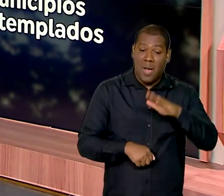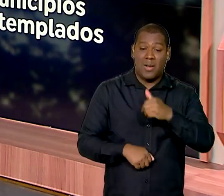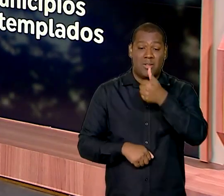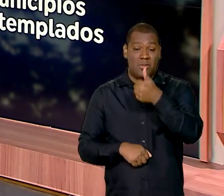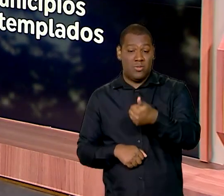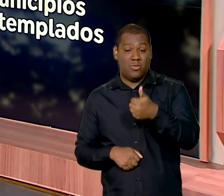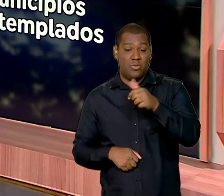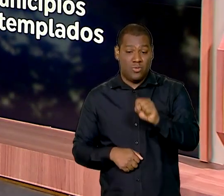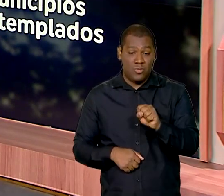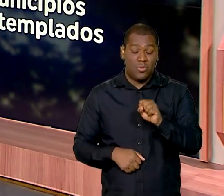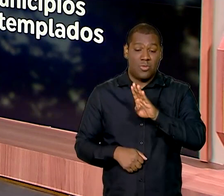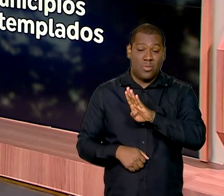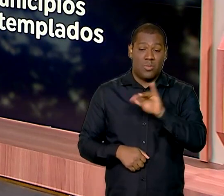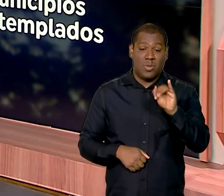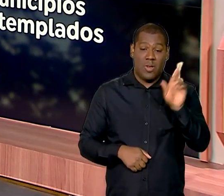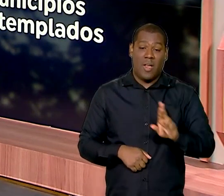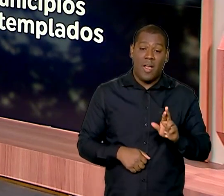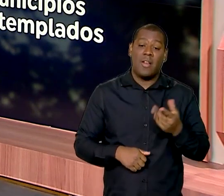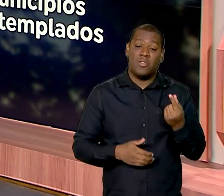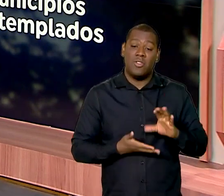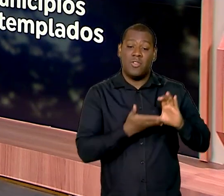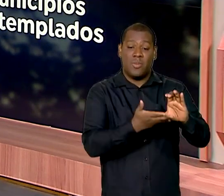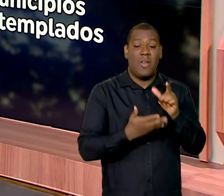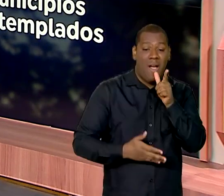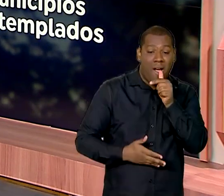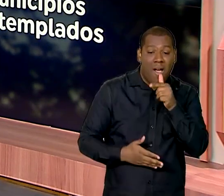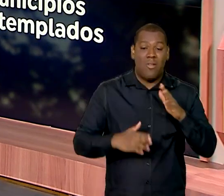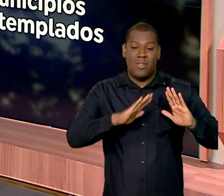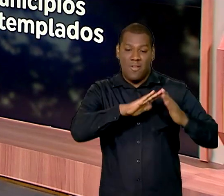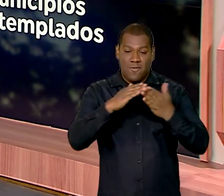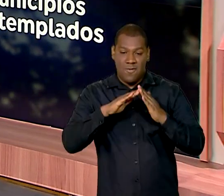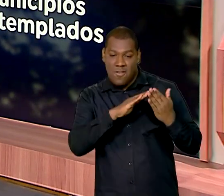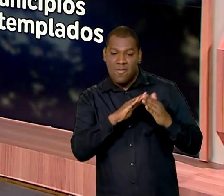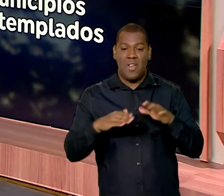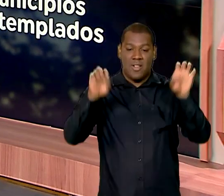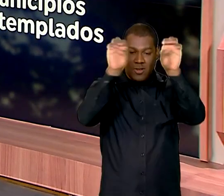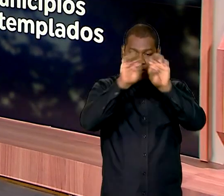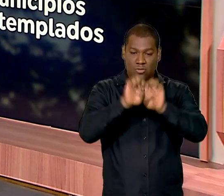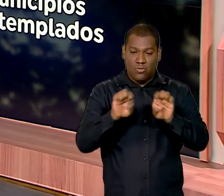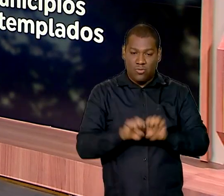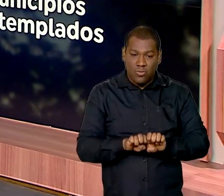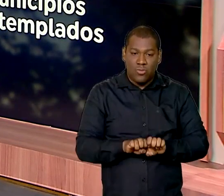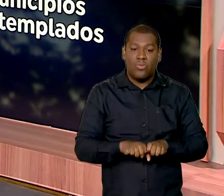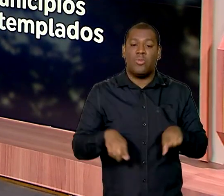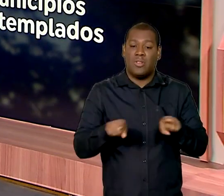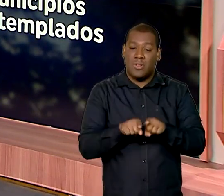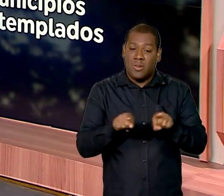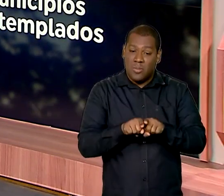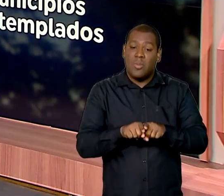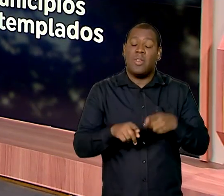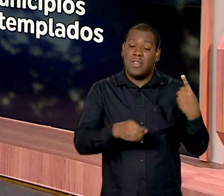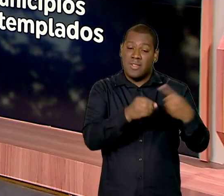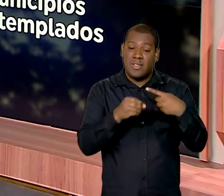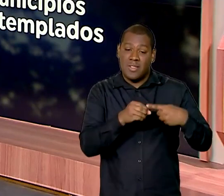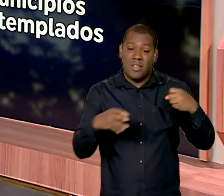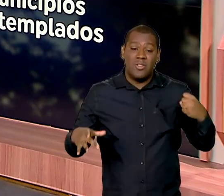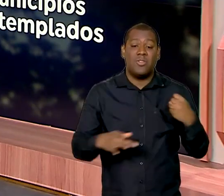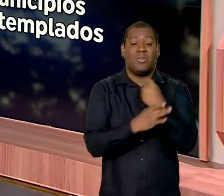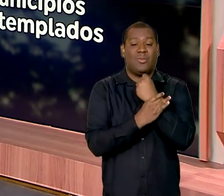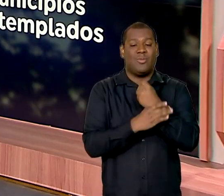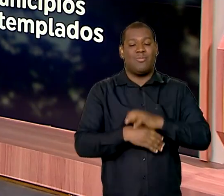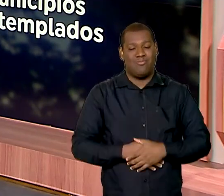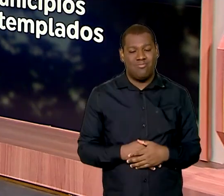reais são de água, urbanização de favelas e contenção de encostas. Muitas